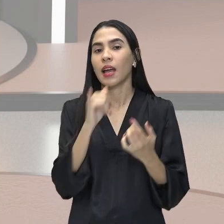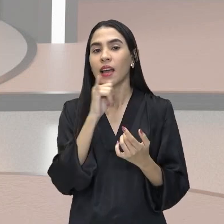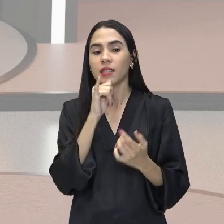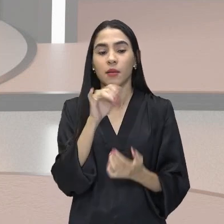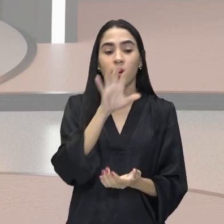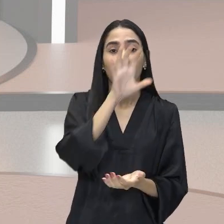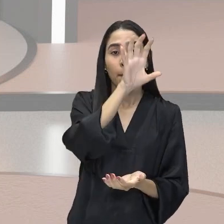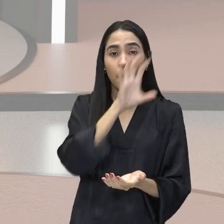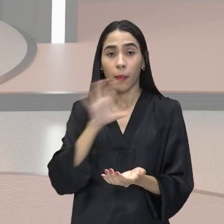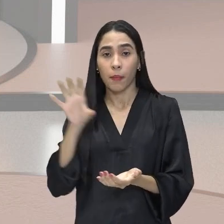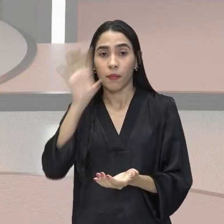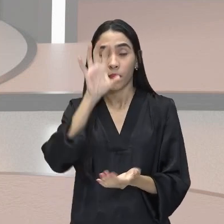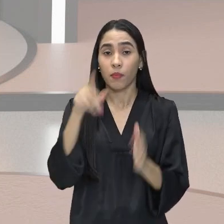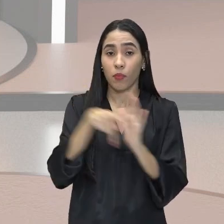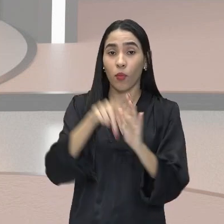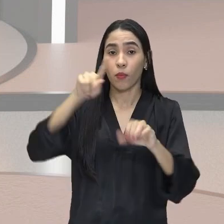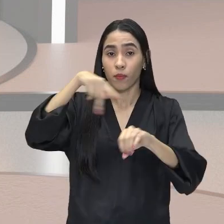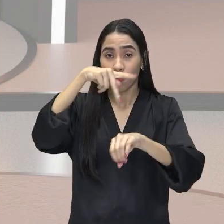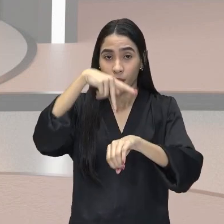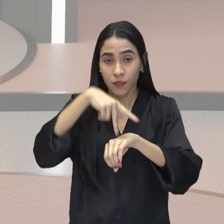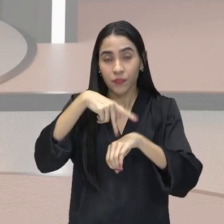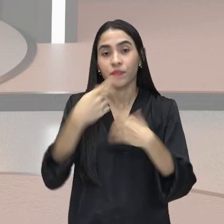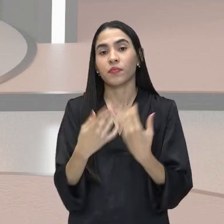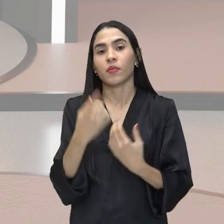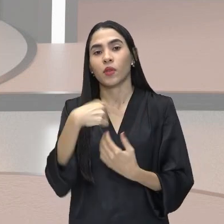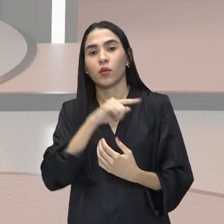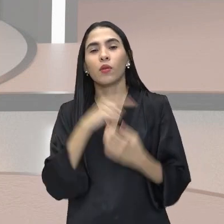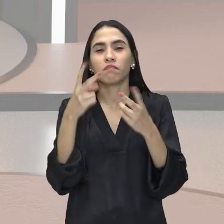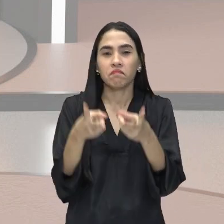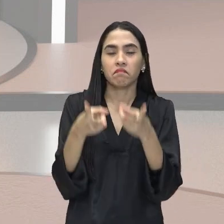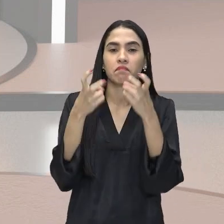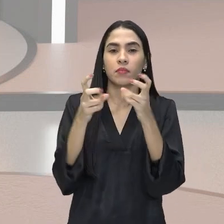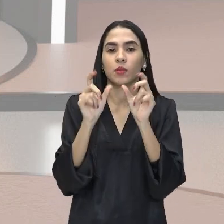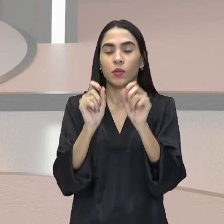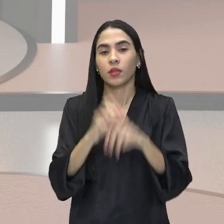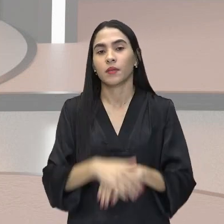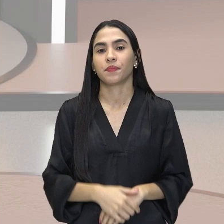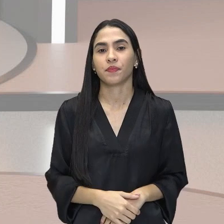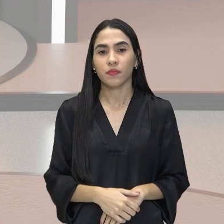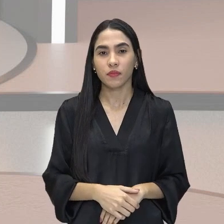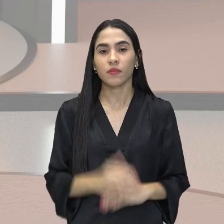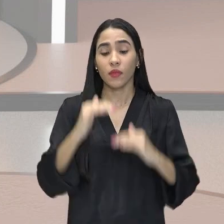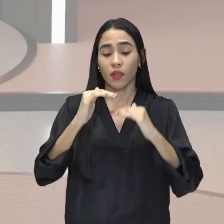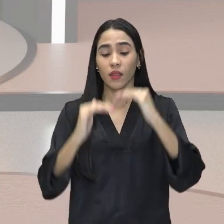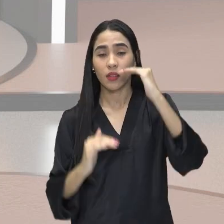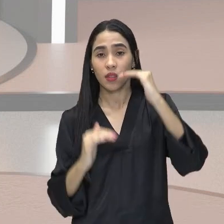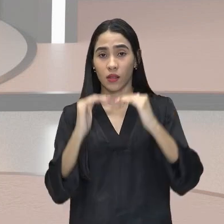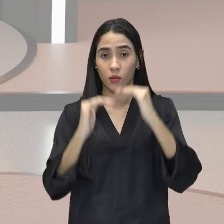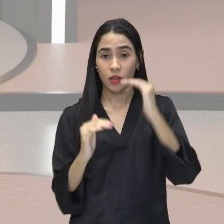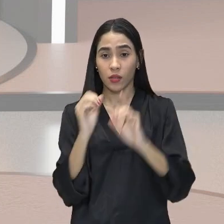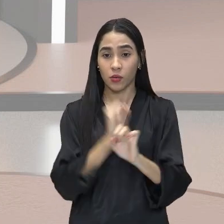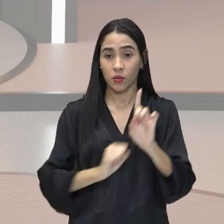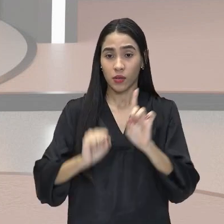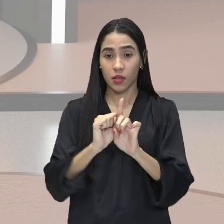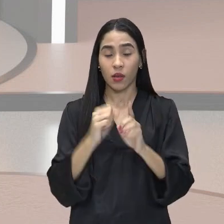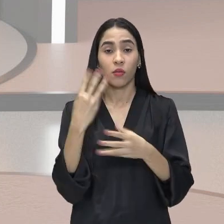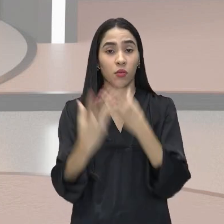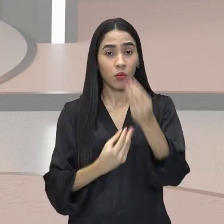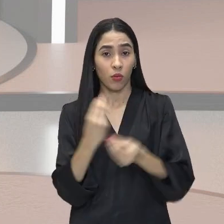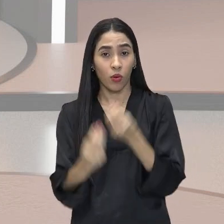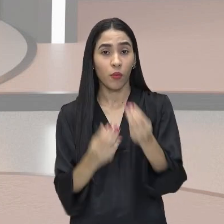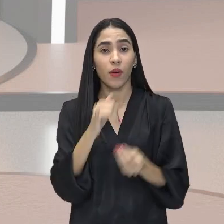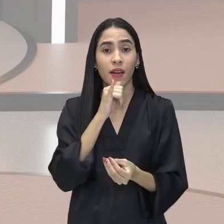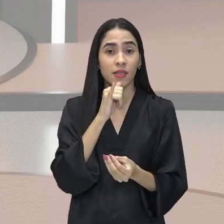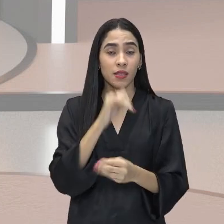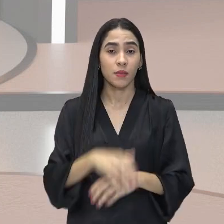regiões do nosso país, a gente pode perceber essa questão da desigualdade. A forma como um